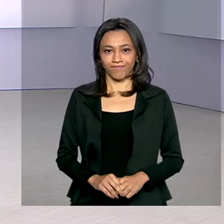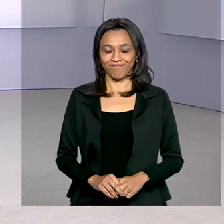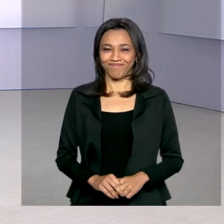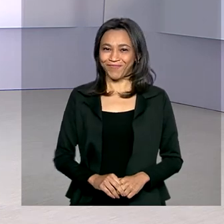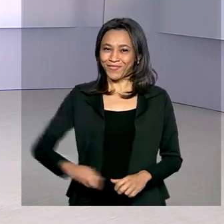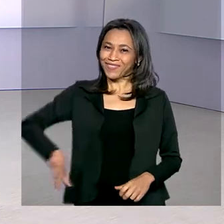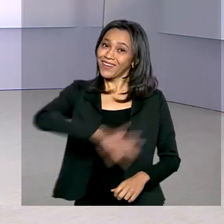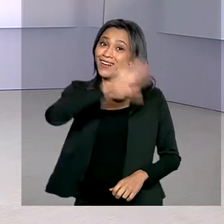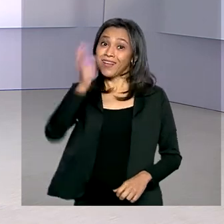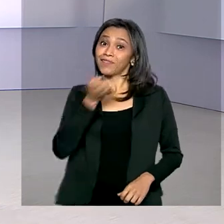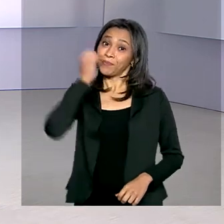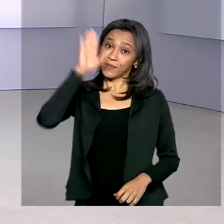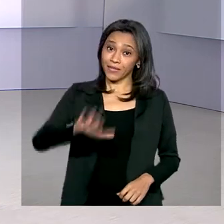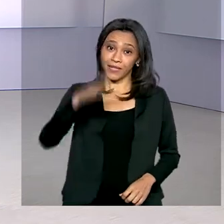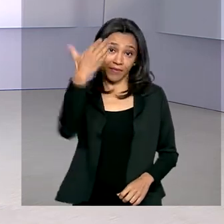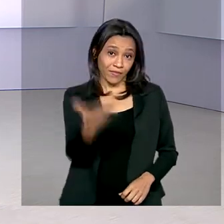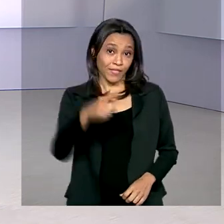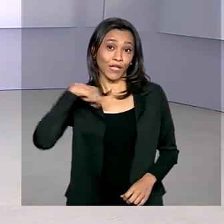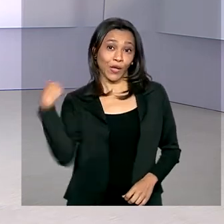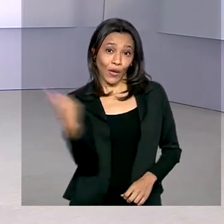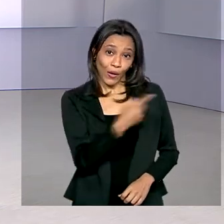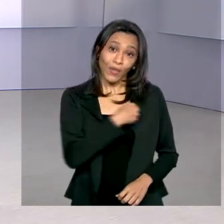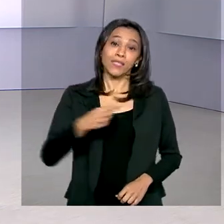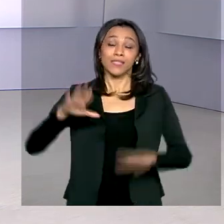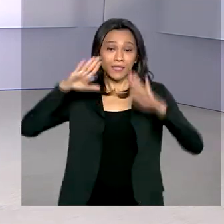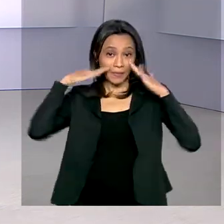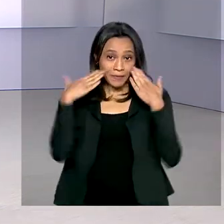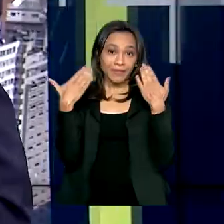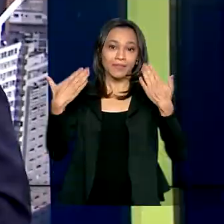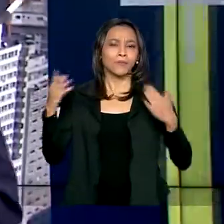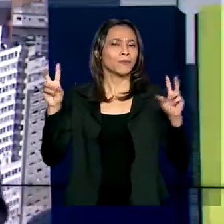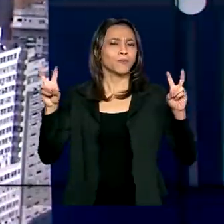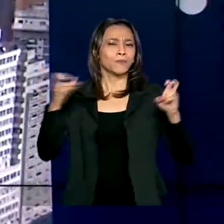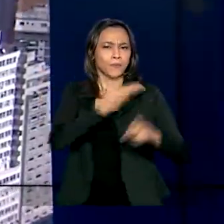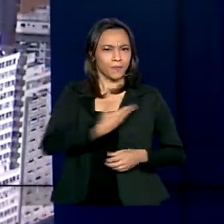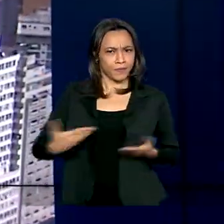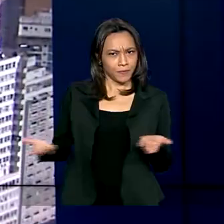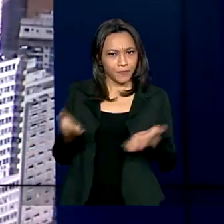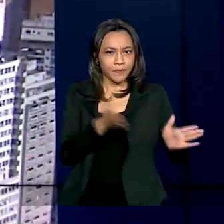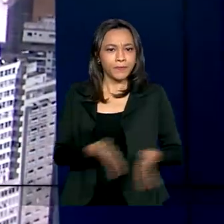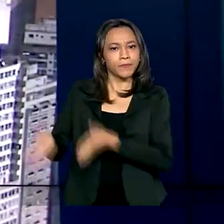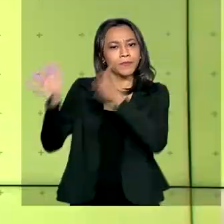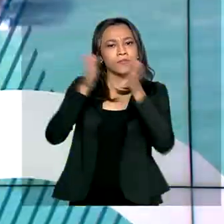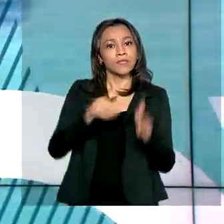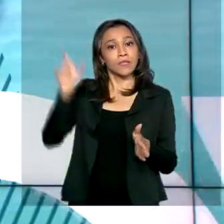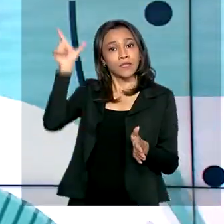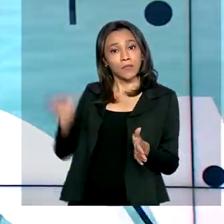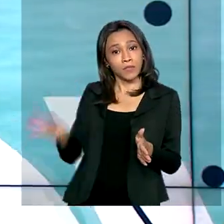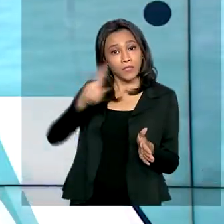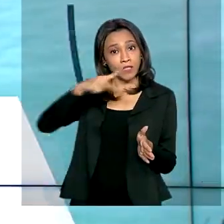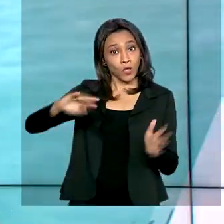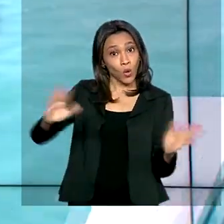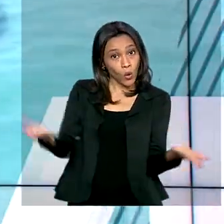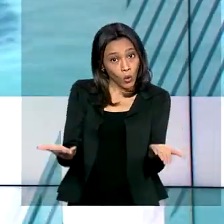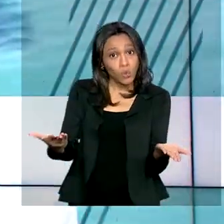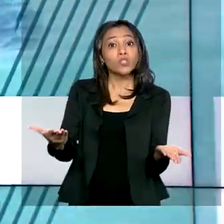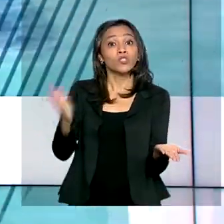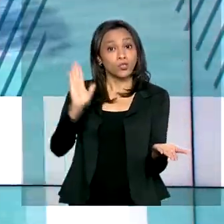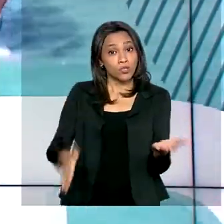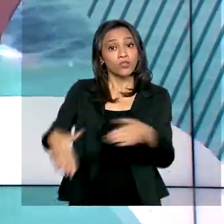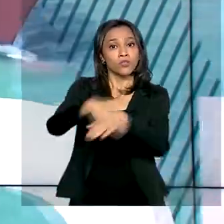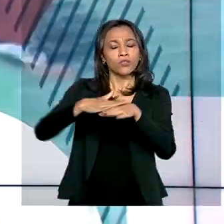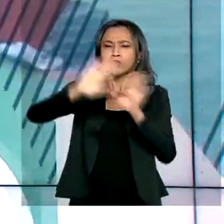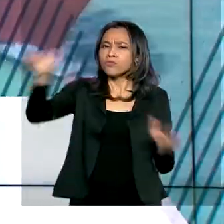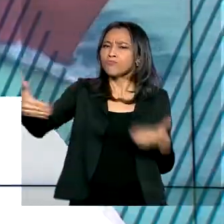Olá, boa tarde para você. Estamos de volta com o Governo Agora. O presidente Jair Bolsonaro conversou hoje por telefone com o